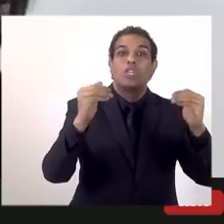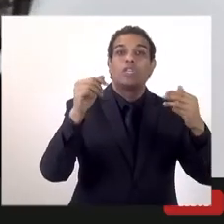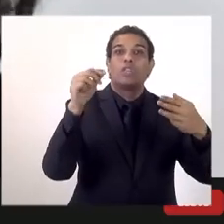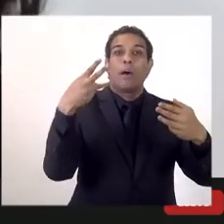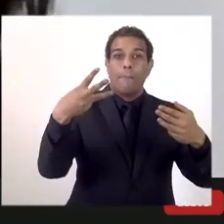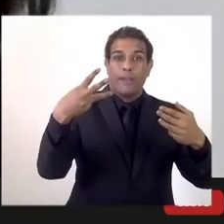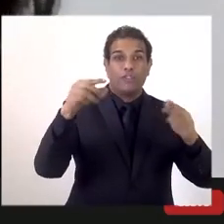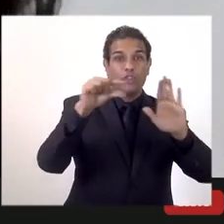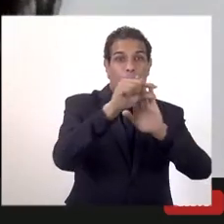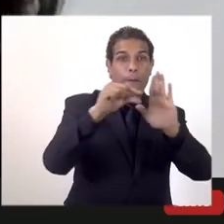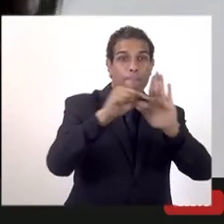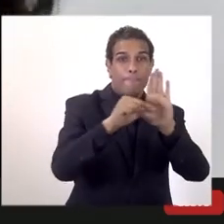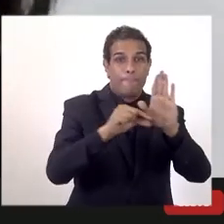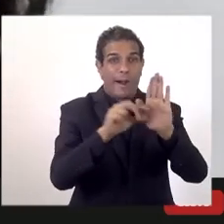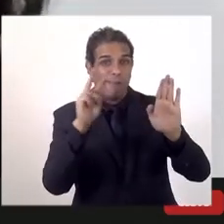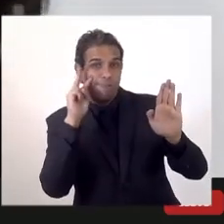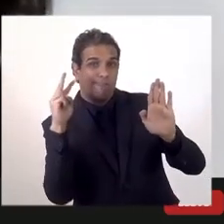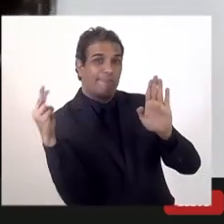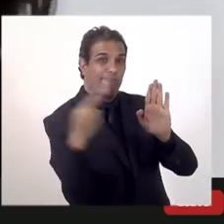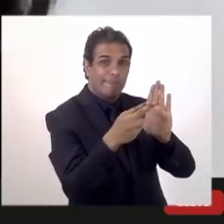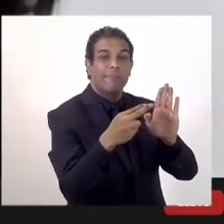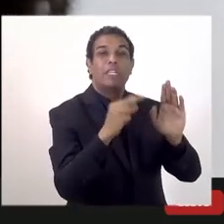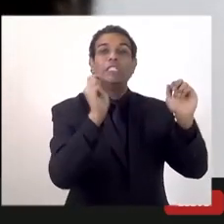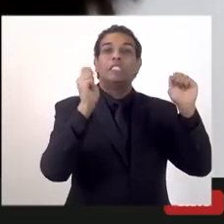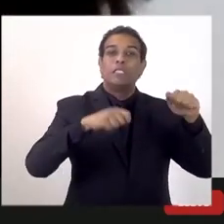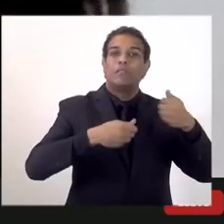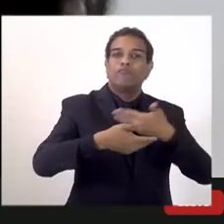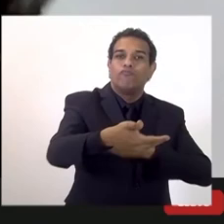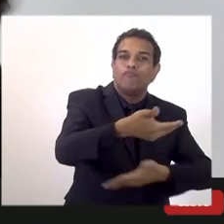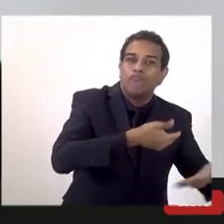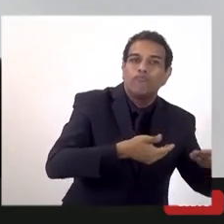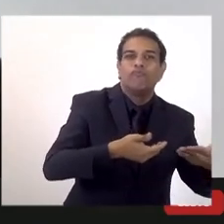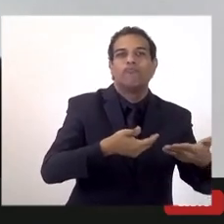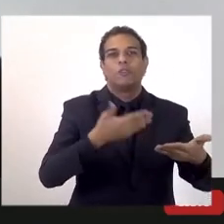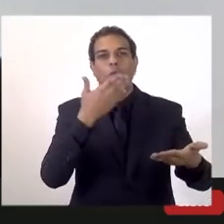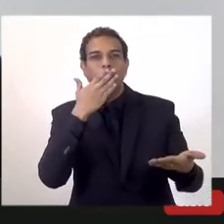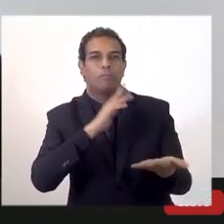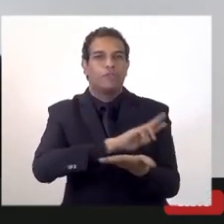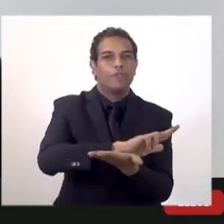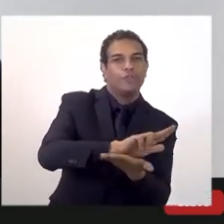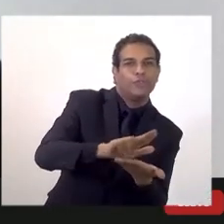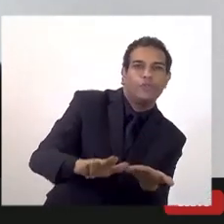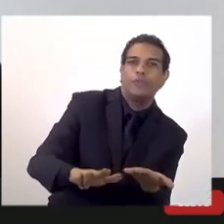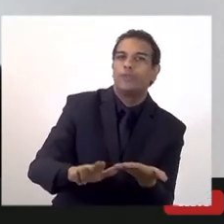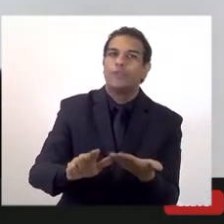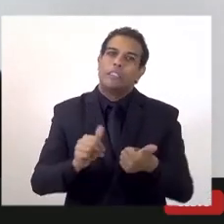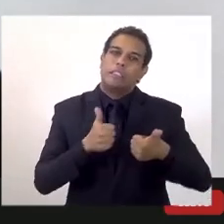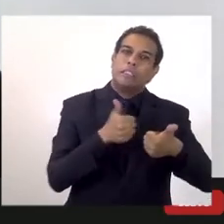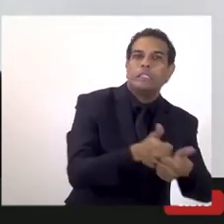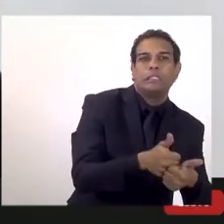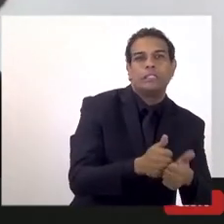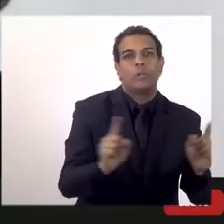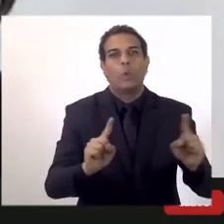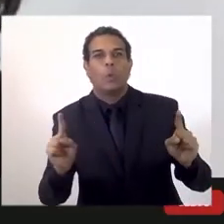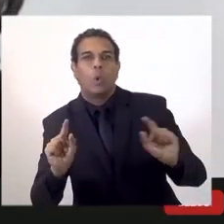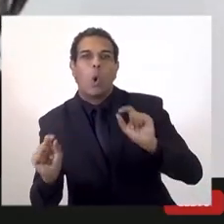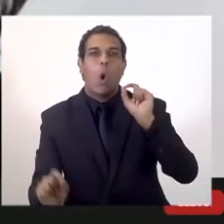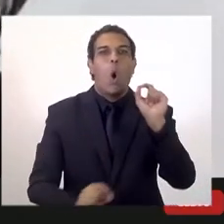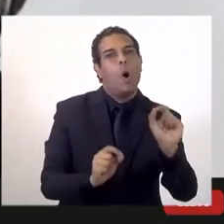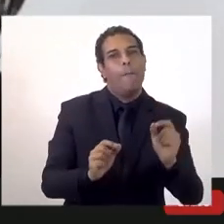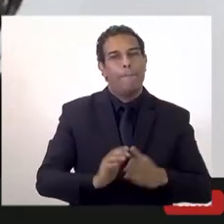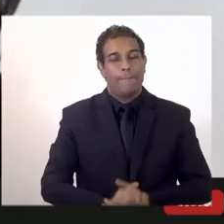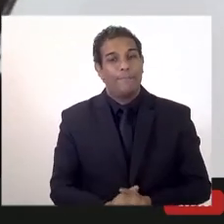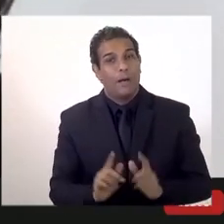existem artigos que tratam que citam royalties e outros que não e outro que não citam então é mais uma questão de padronização